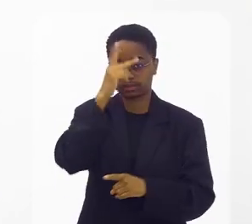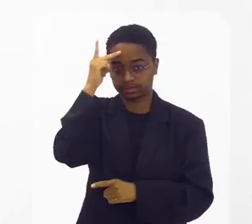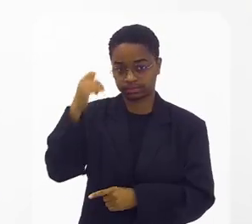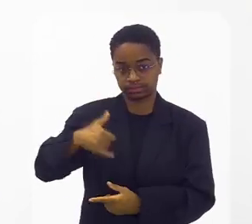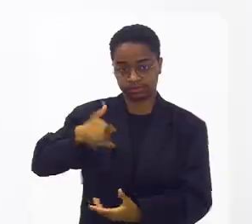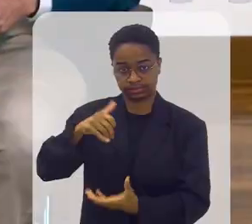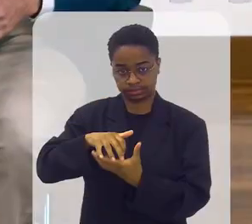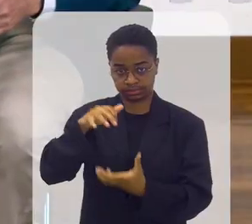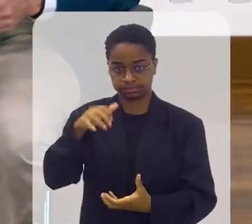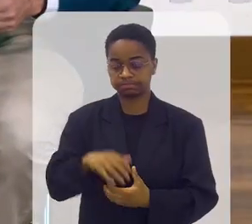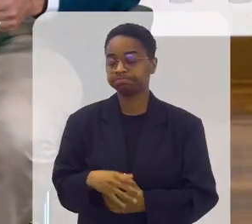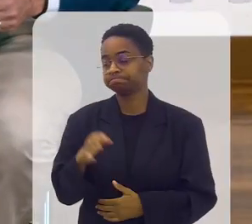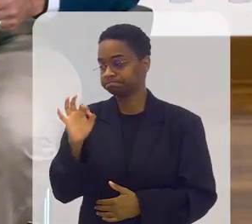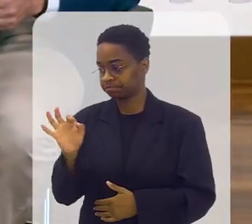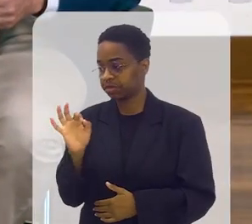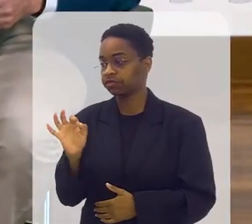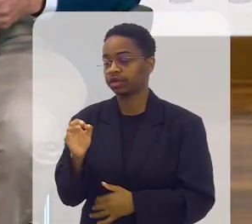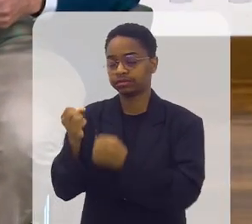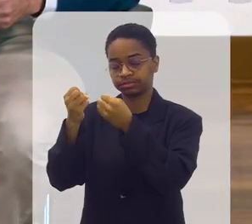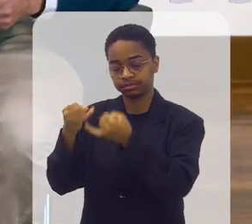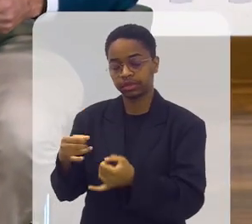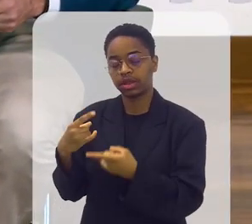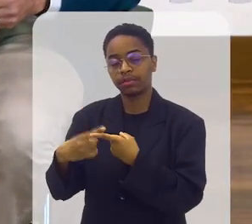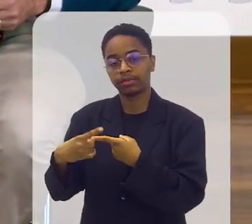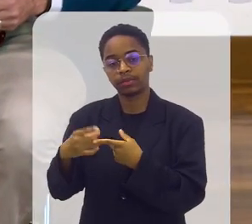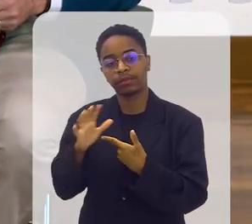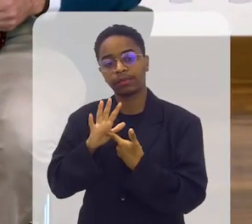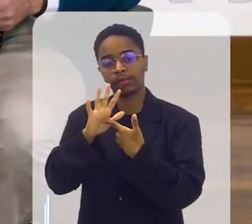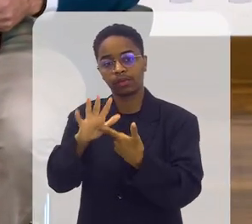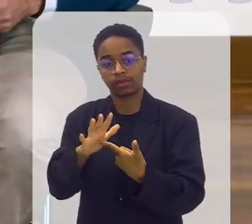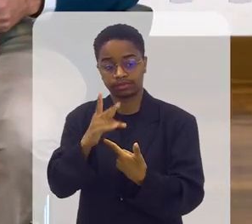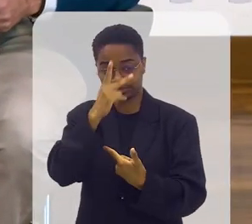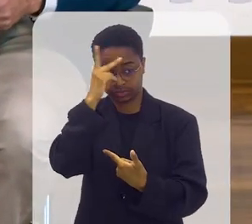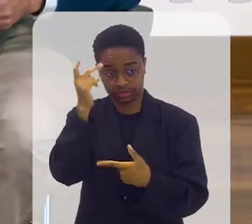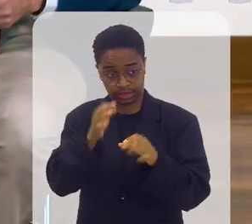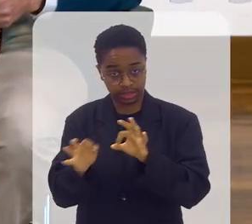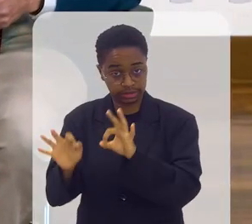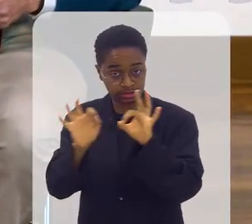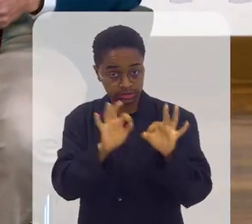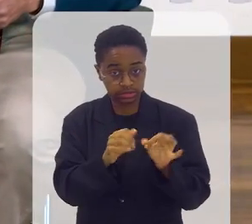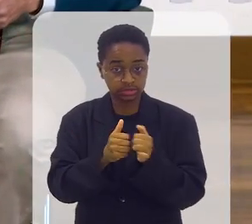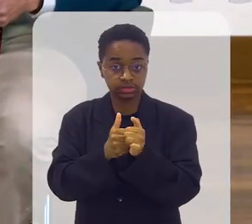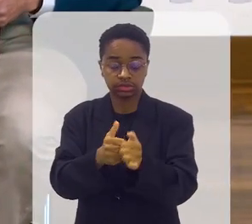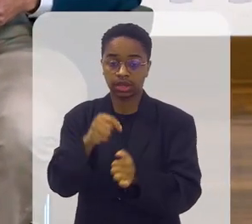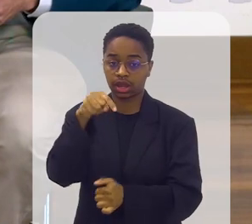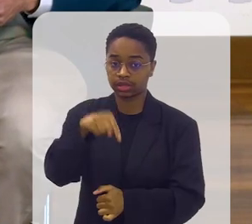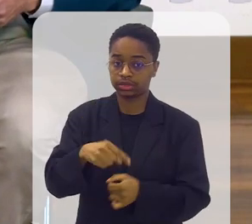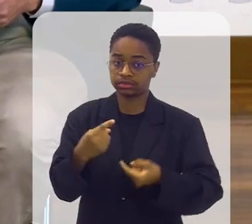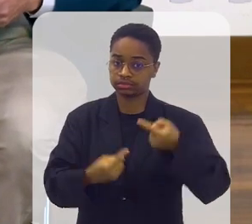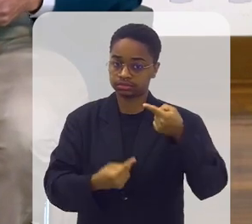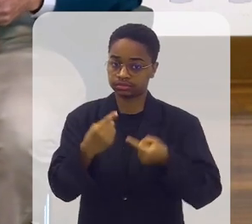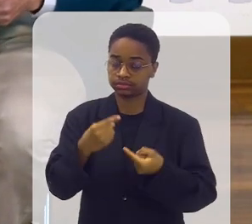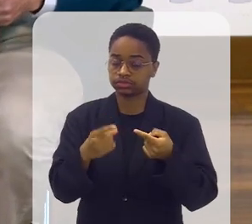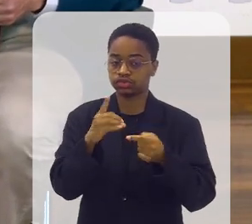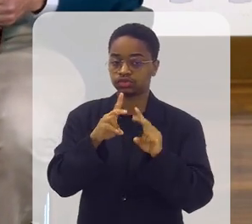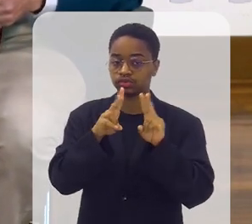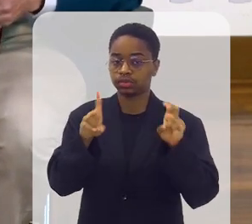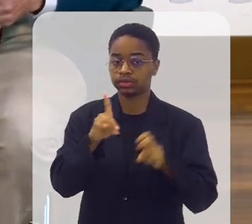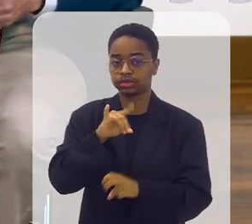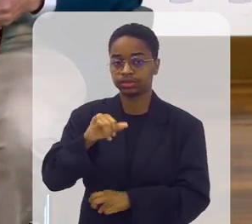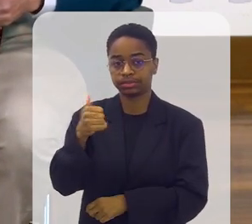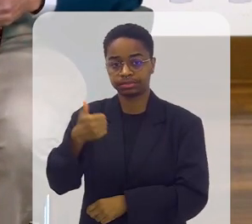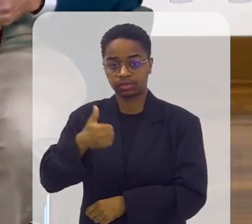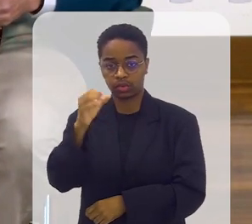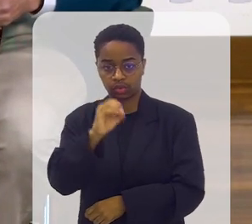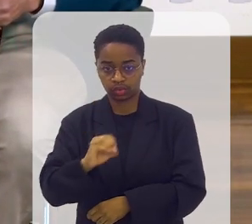a pessoa idosa. Perfeito, deputada. Perfeito, porque traz para aquele que nos assiste, nos acompanha nesse debate sobre o dia 1º de